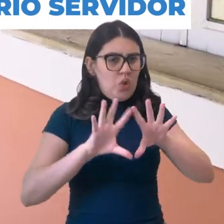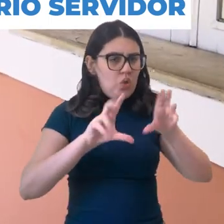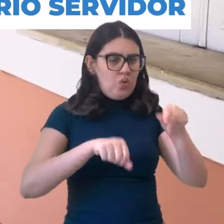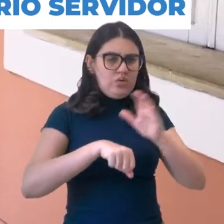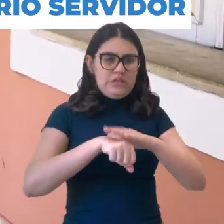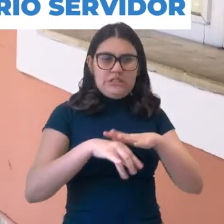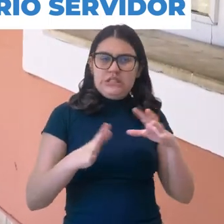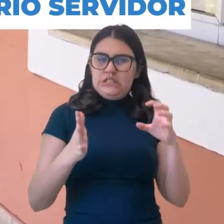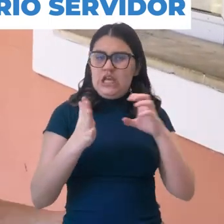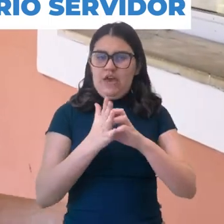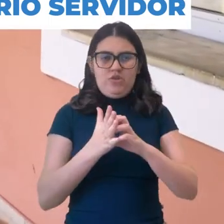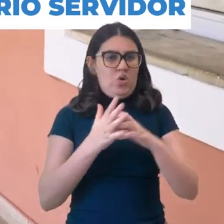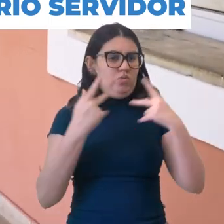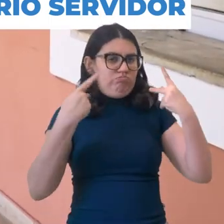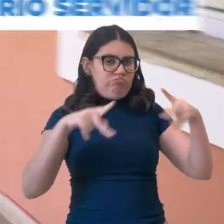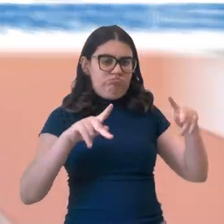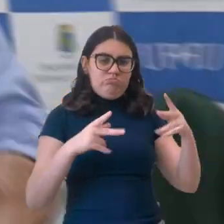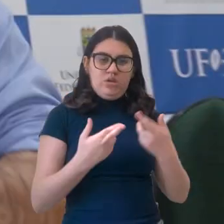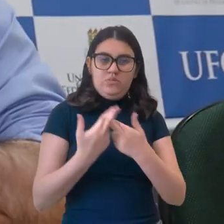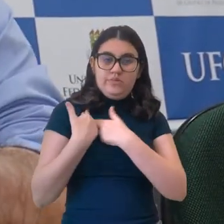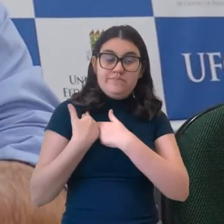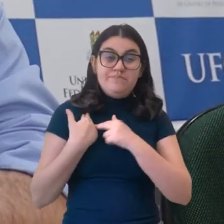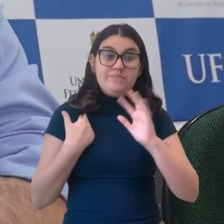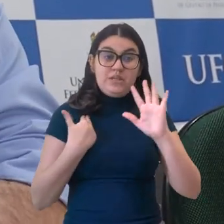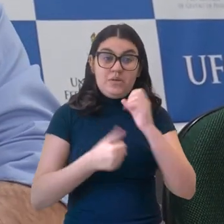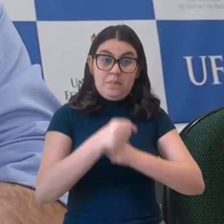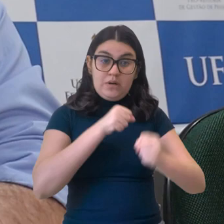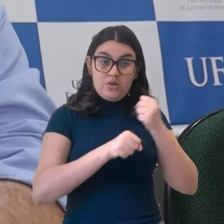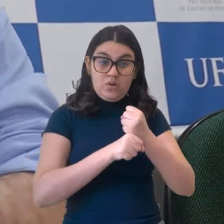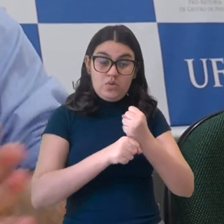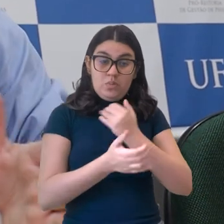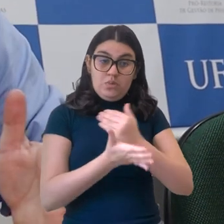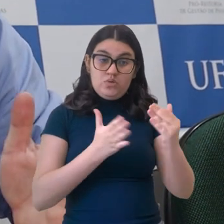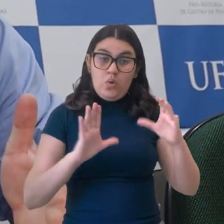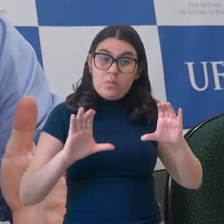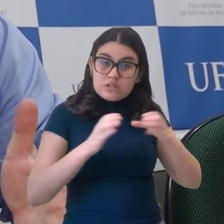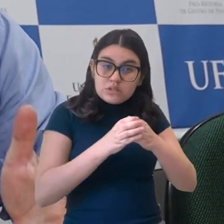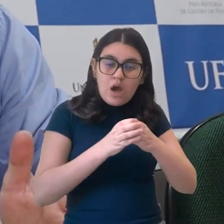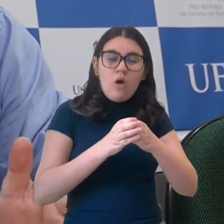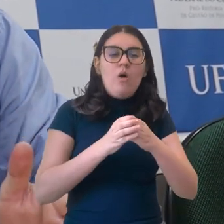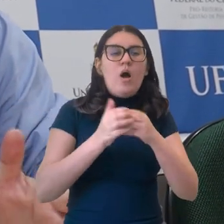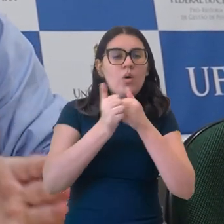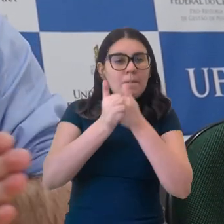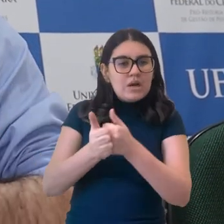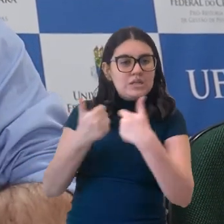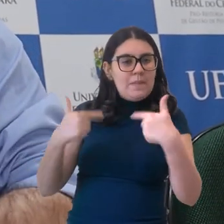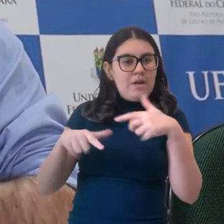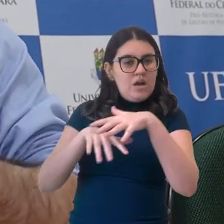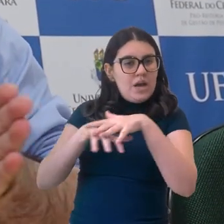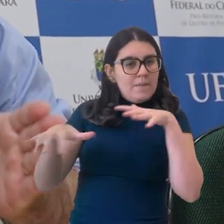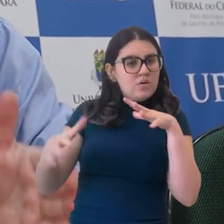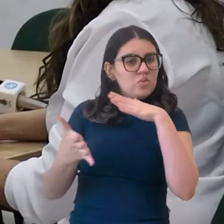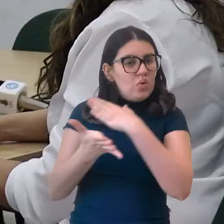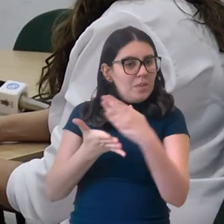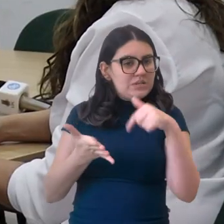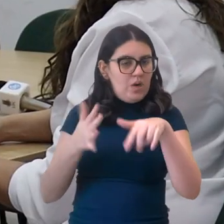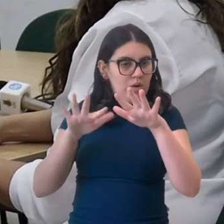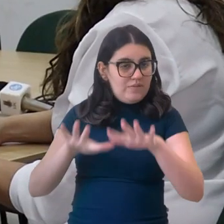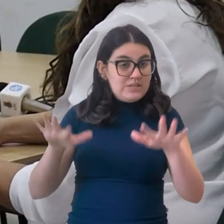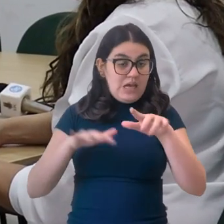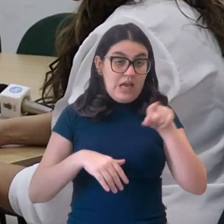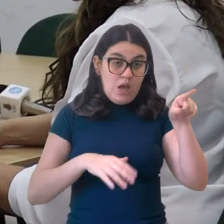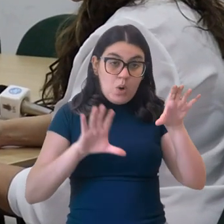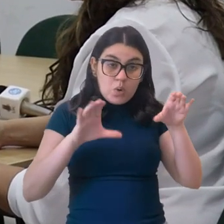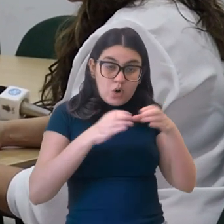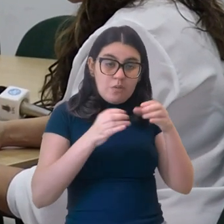devem ser providenciados pelo próprio servidor. Desde o ano passado, uma comissão acompanha a implantação do teletrabalho na UFC. Foi esse grupo